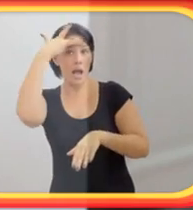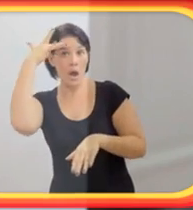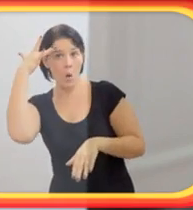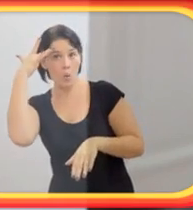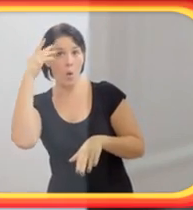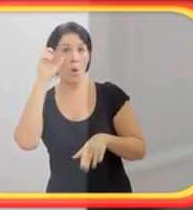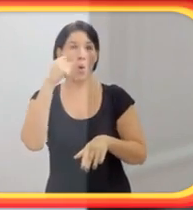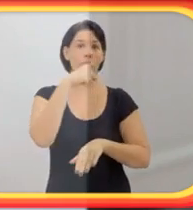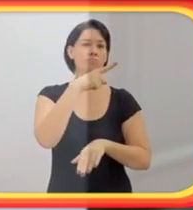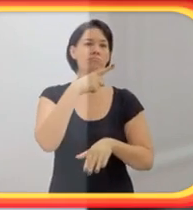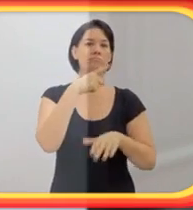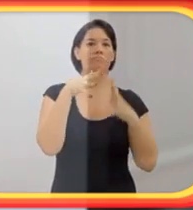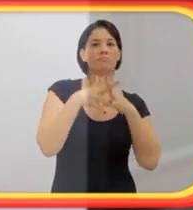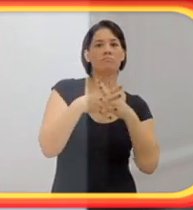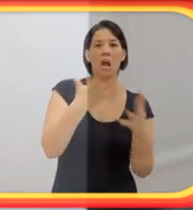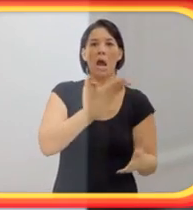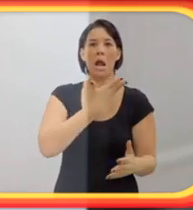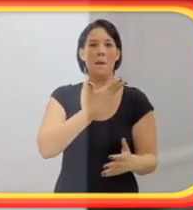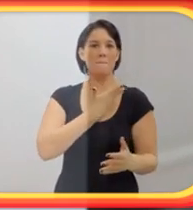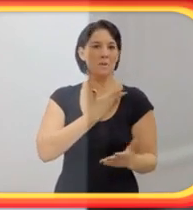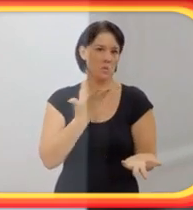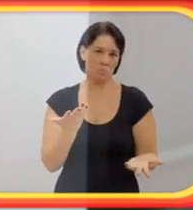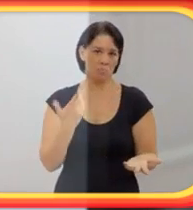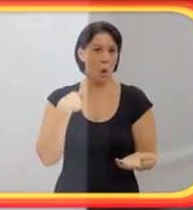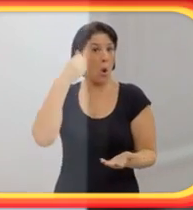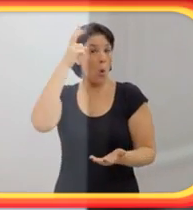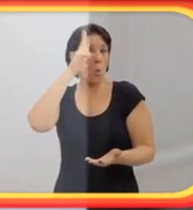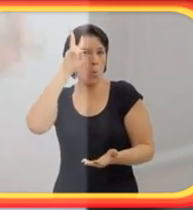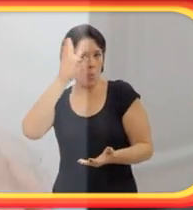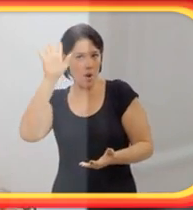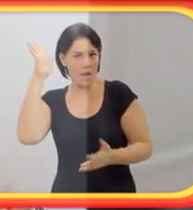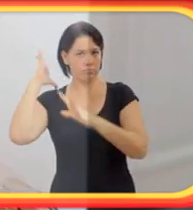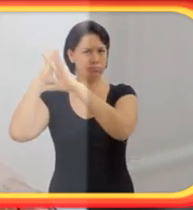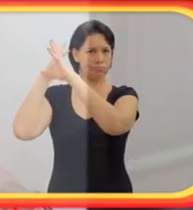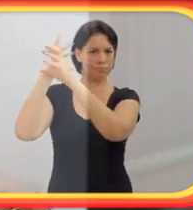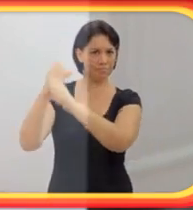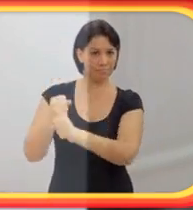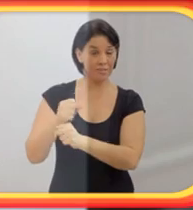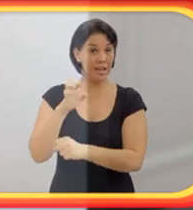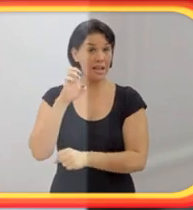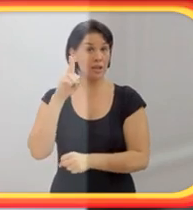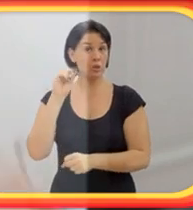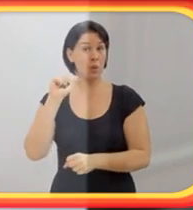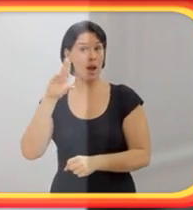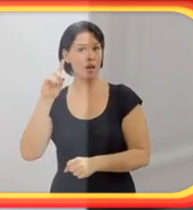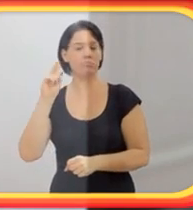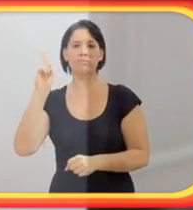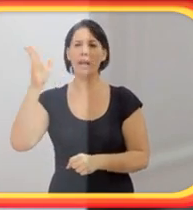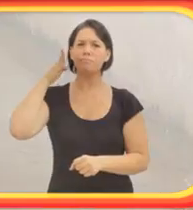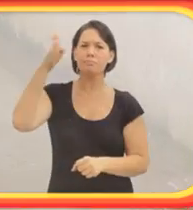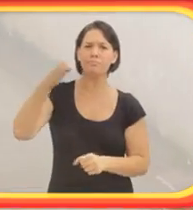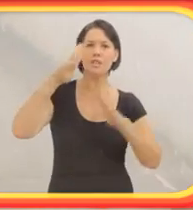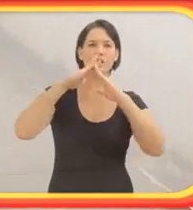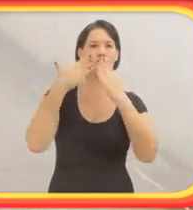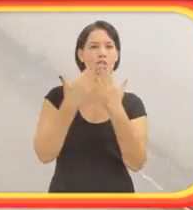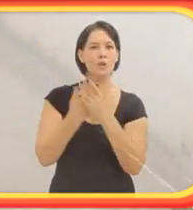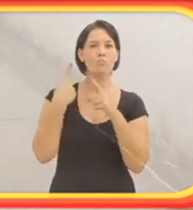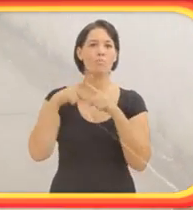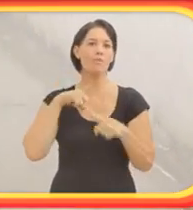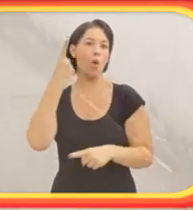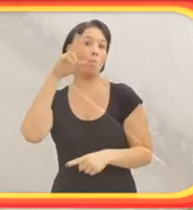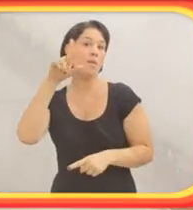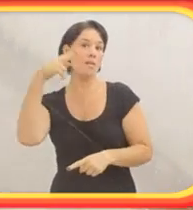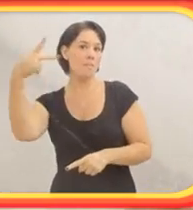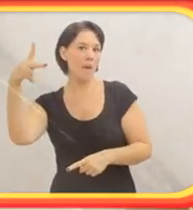E eu lembro que no decorrer dos dias, o Eduardo estava sempre na escola, porque uma irmã dele estudava lá também à noite.